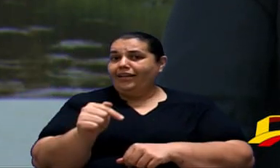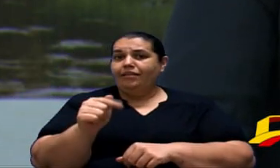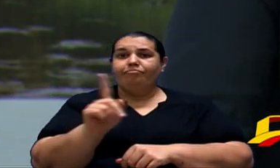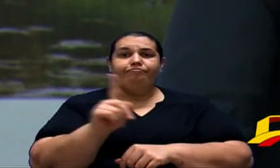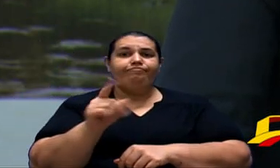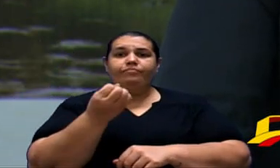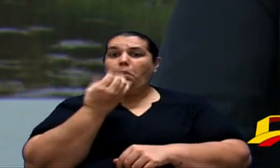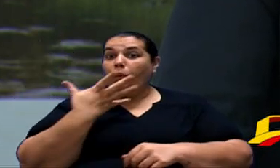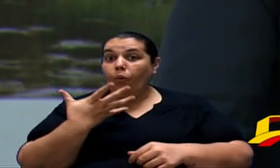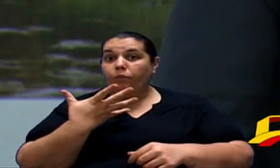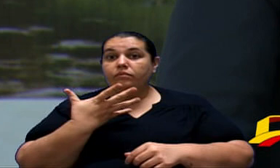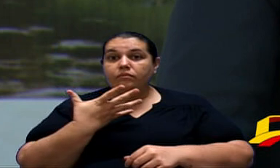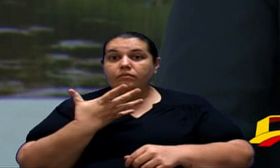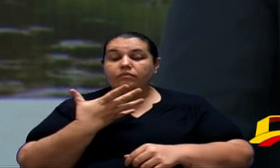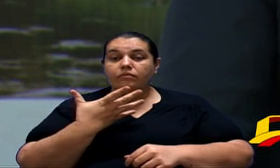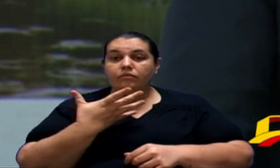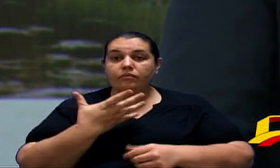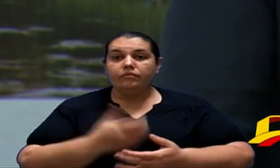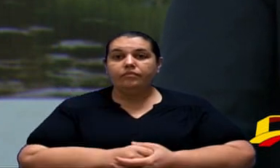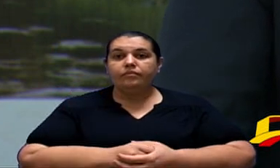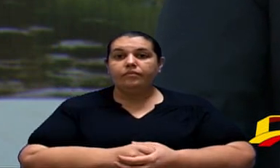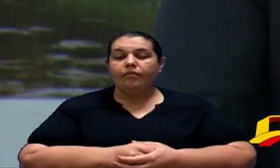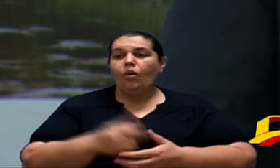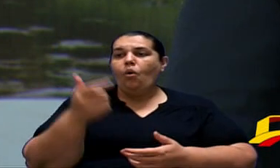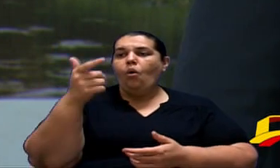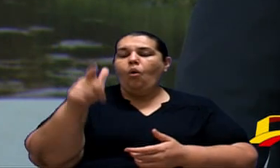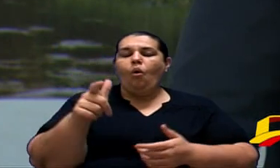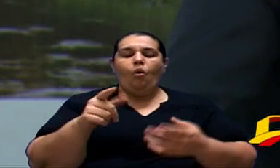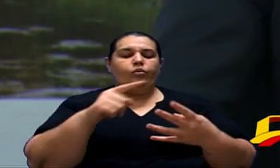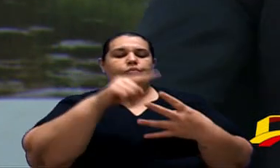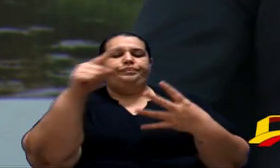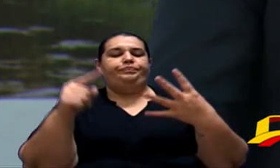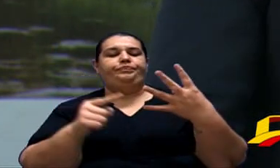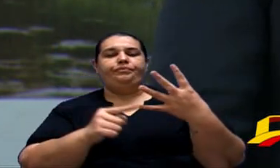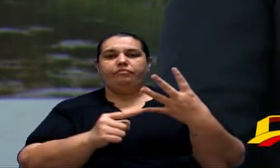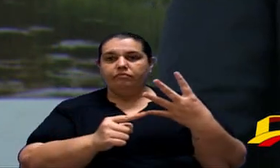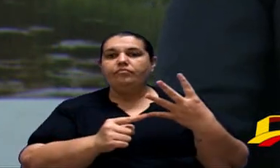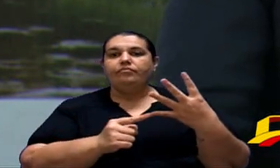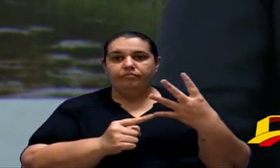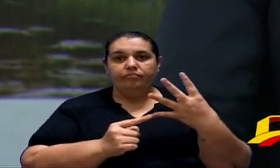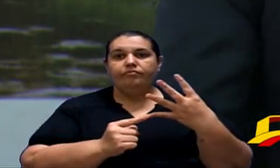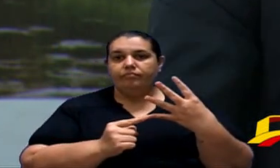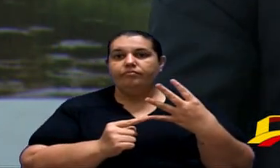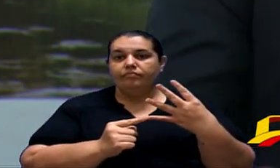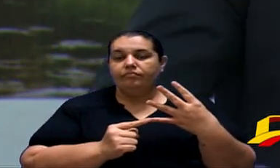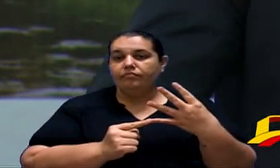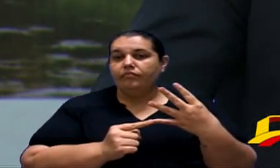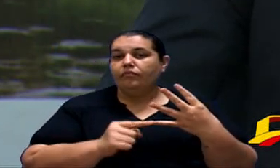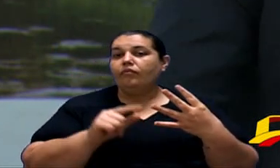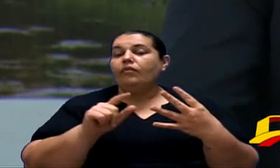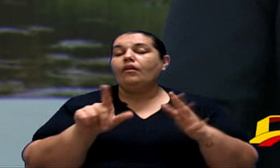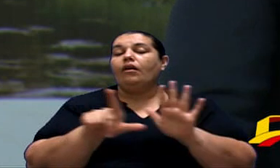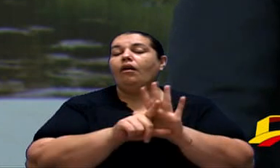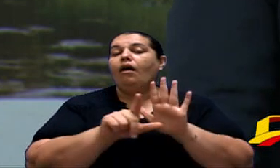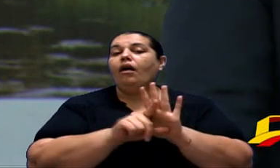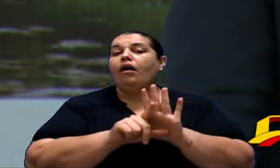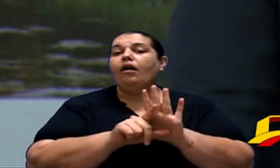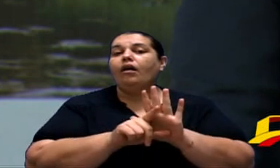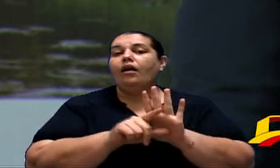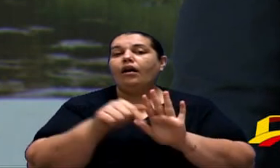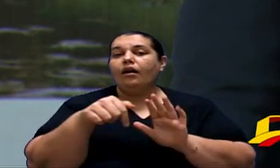totalmente viável. Outro motivo para a implementação da nossa lei orgânica